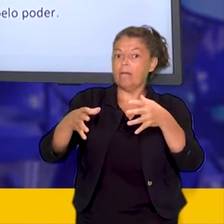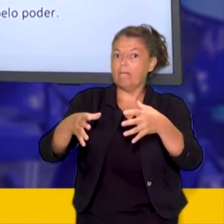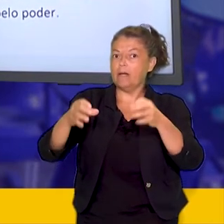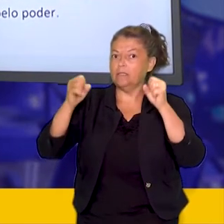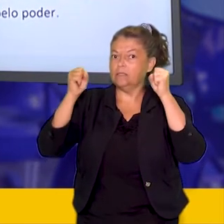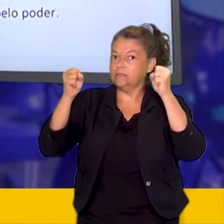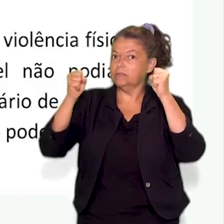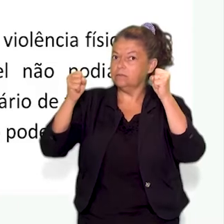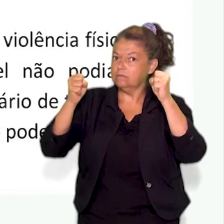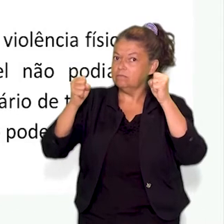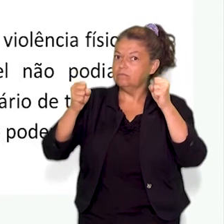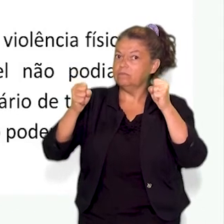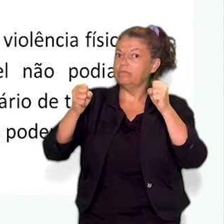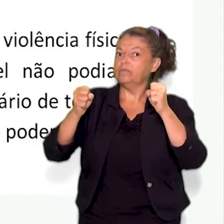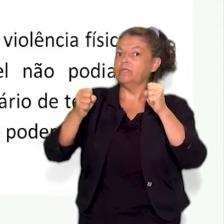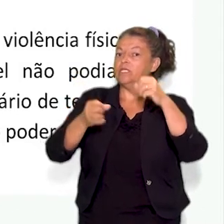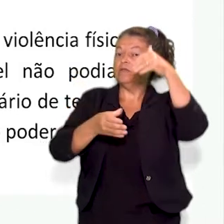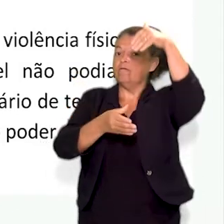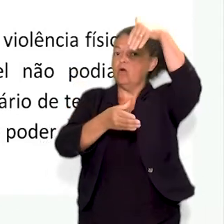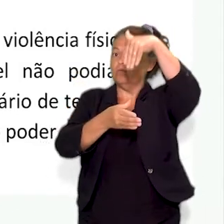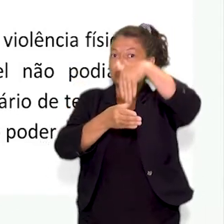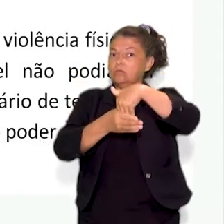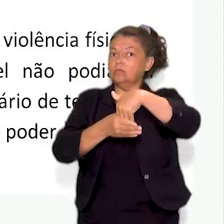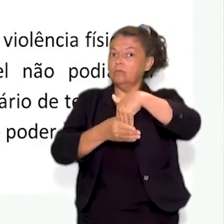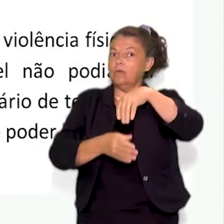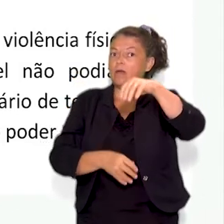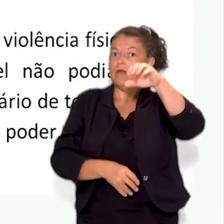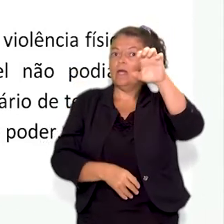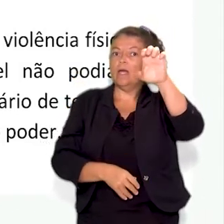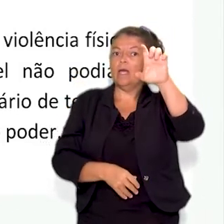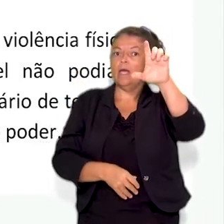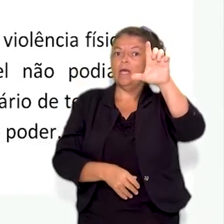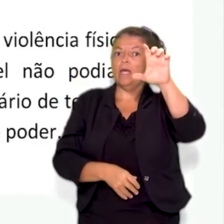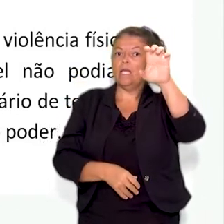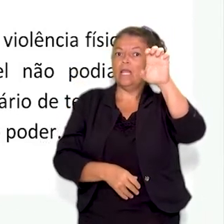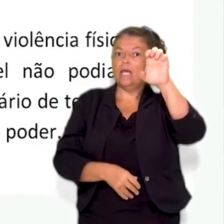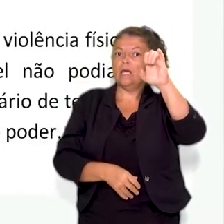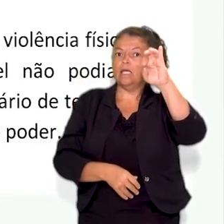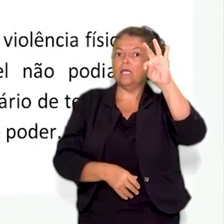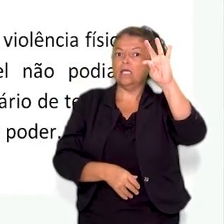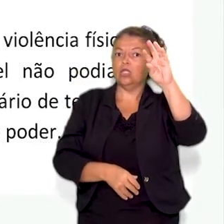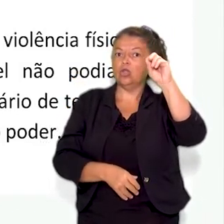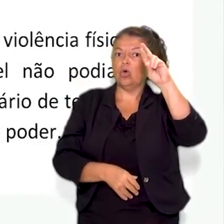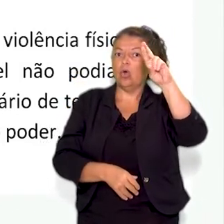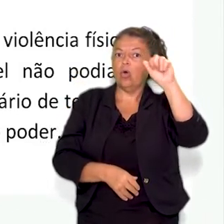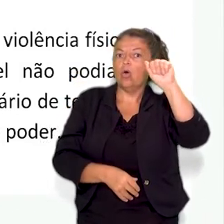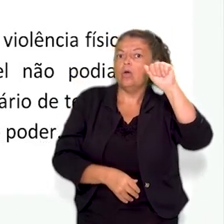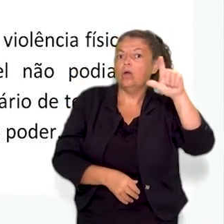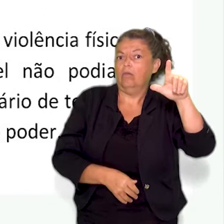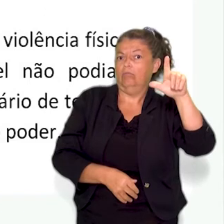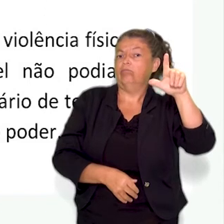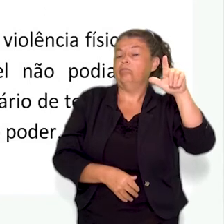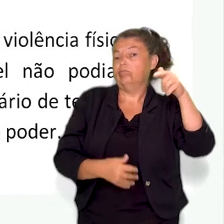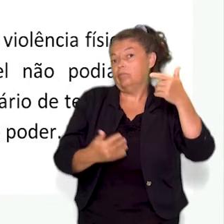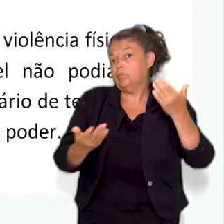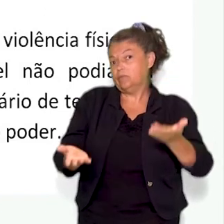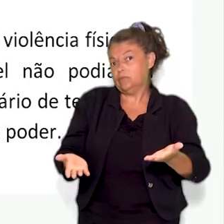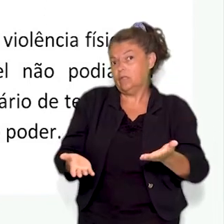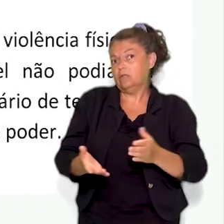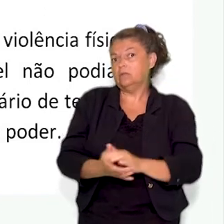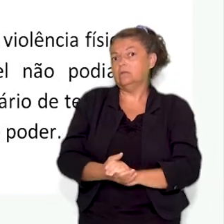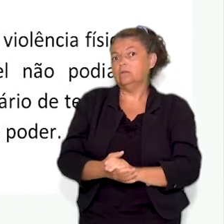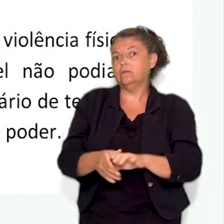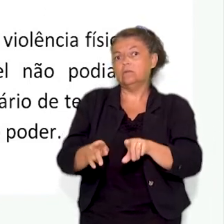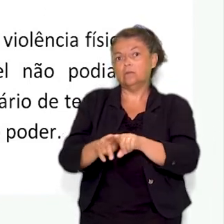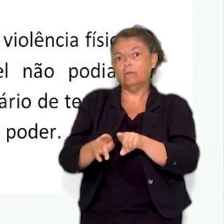Outro tempo comum de fraude estava a contagem de votos, já que os jagunços, podemos dizer, os pistoleiros, os